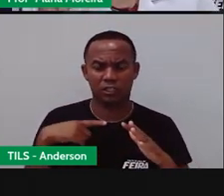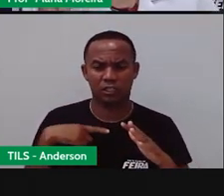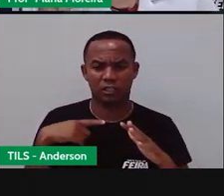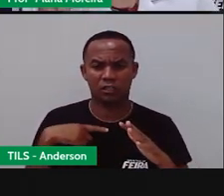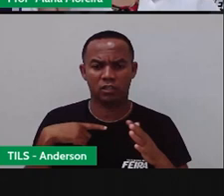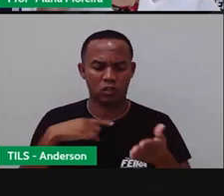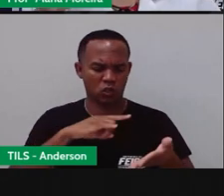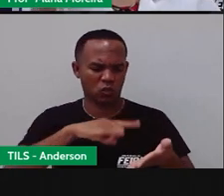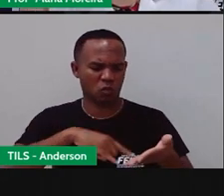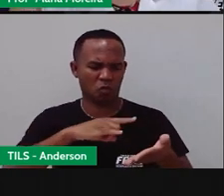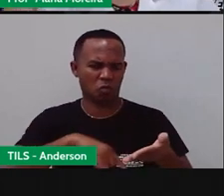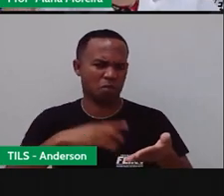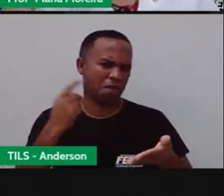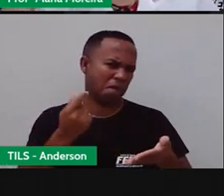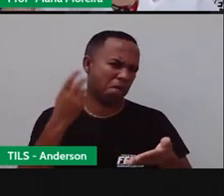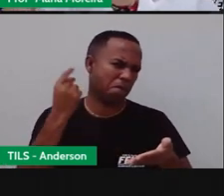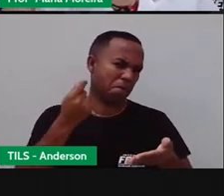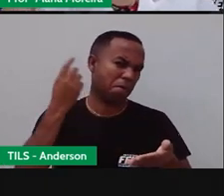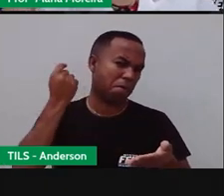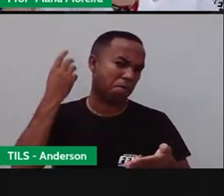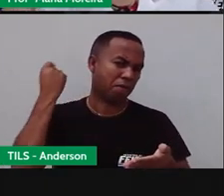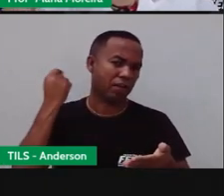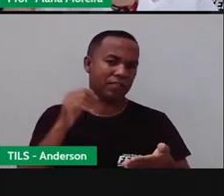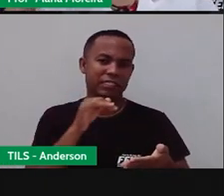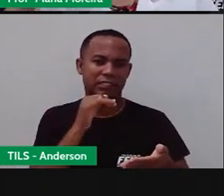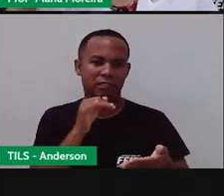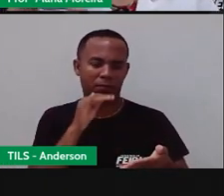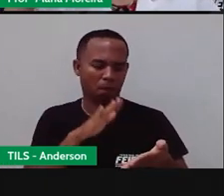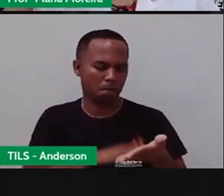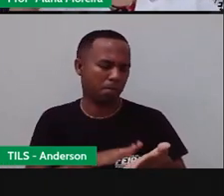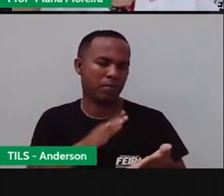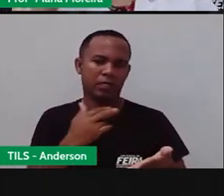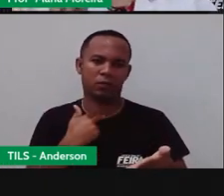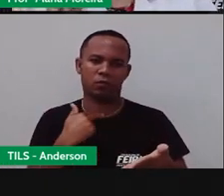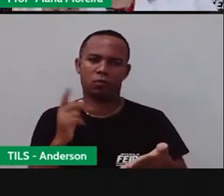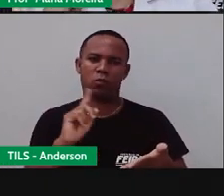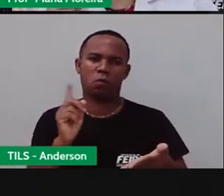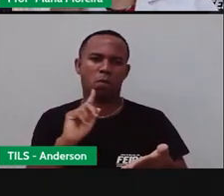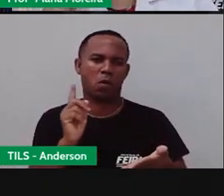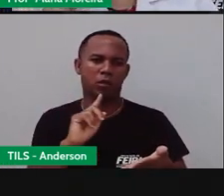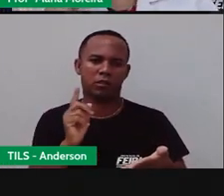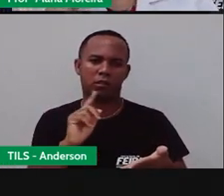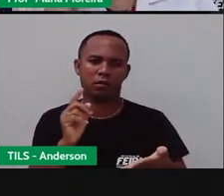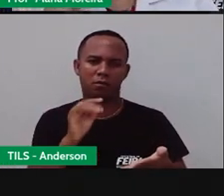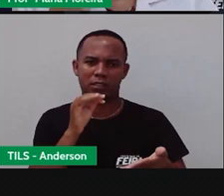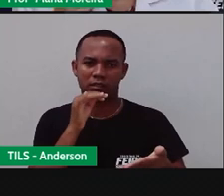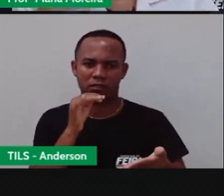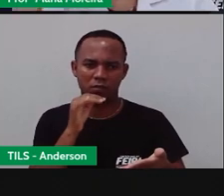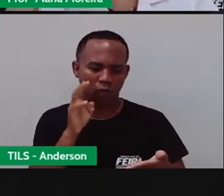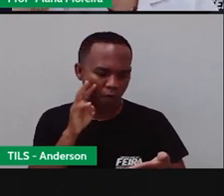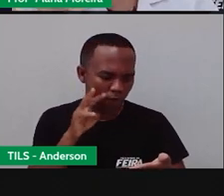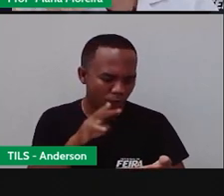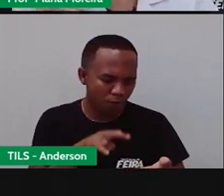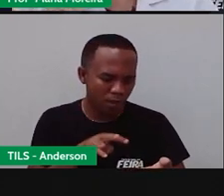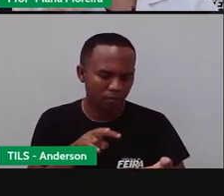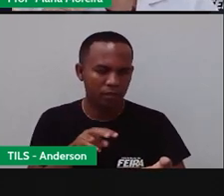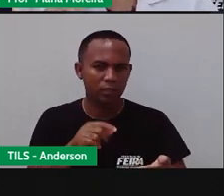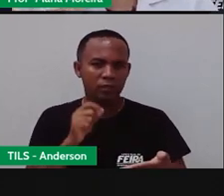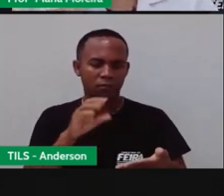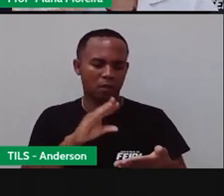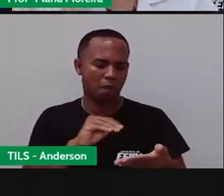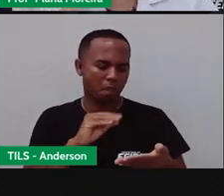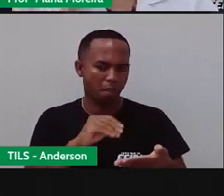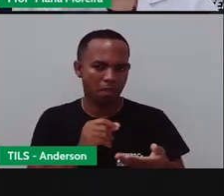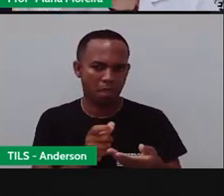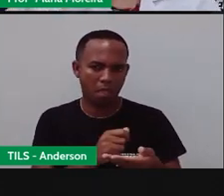tão antigos que o calor da mão, o contato, o suor, ele vai estragar. Então, você pode visualizar, porém, você não pode